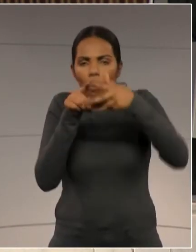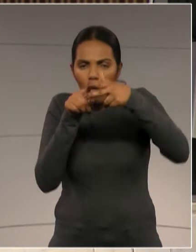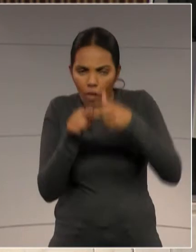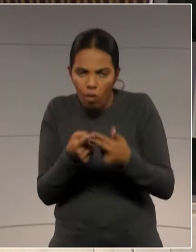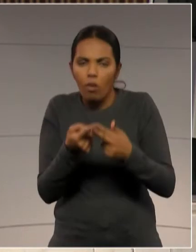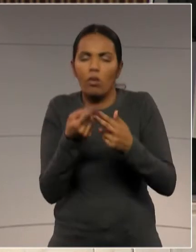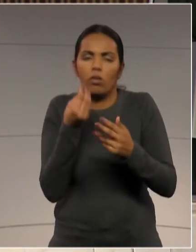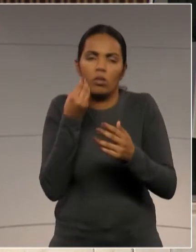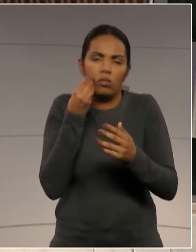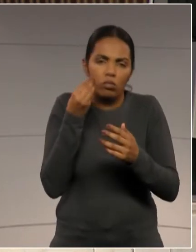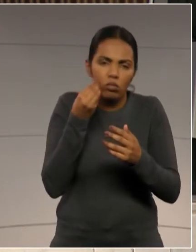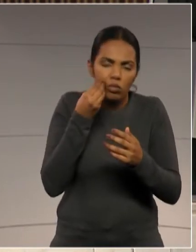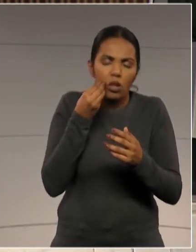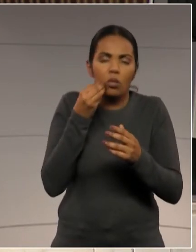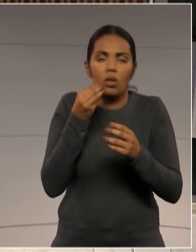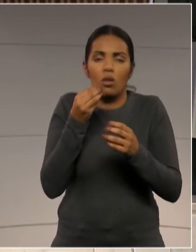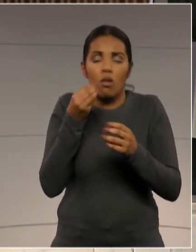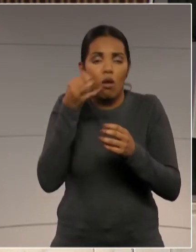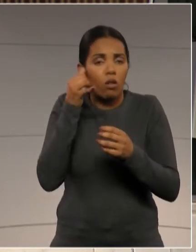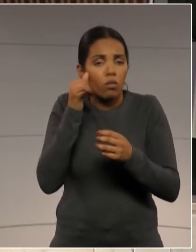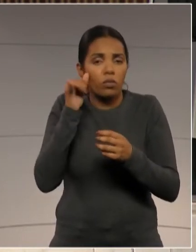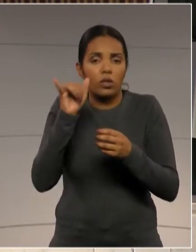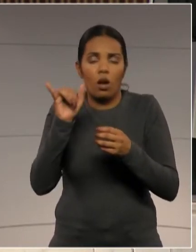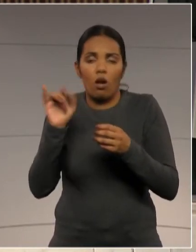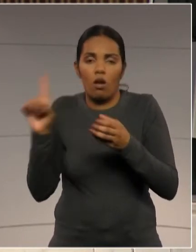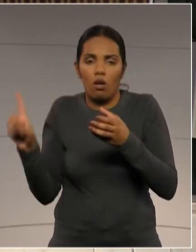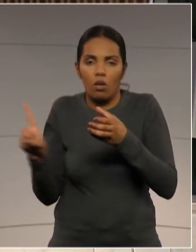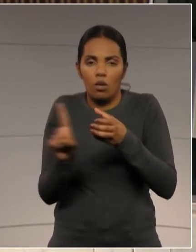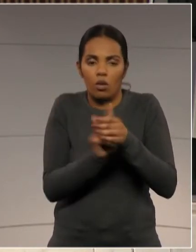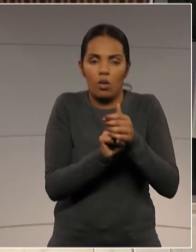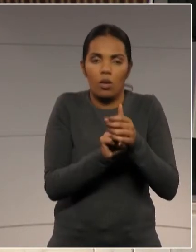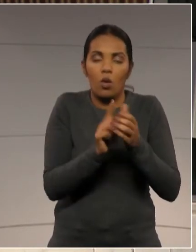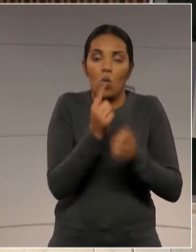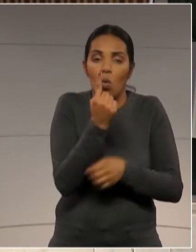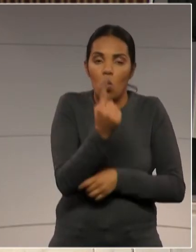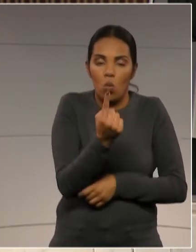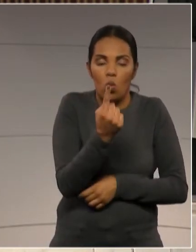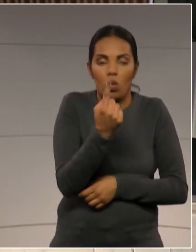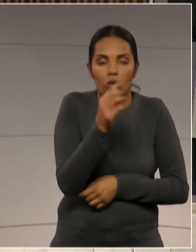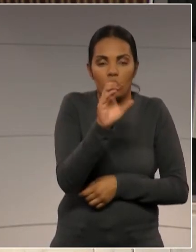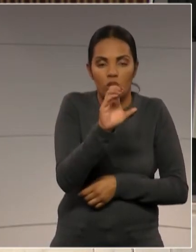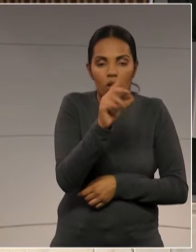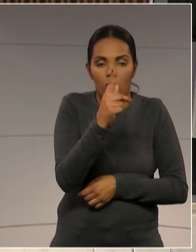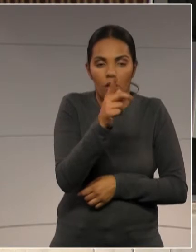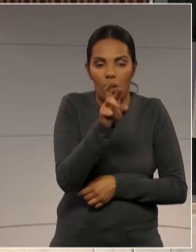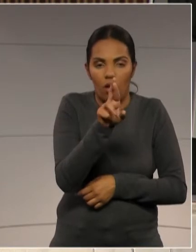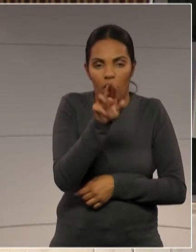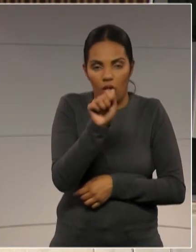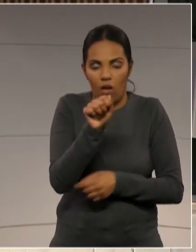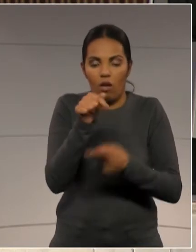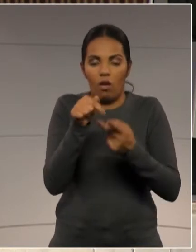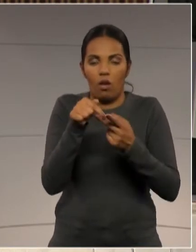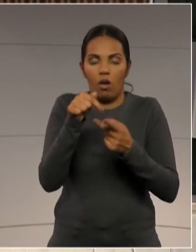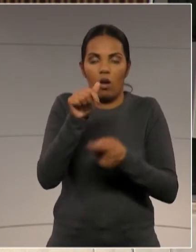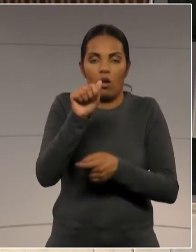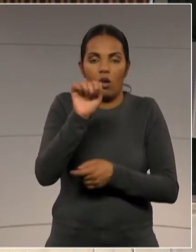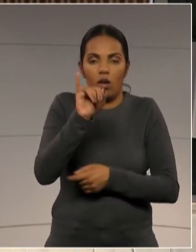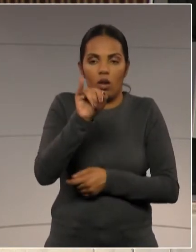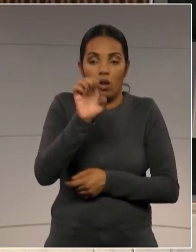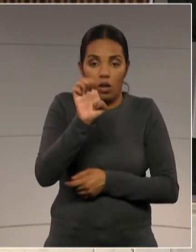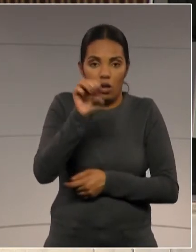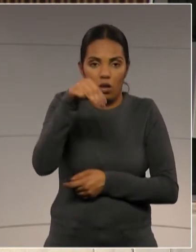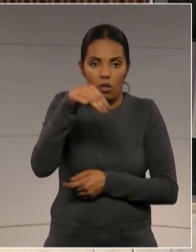fazer com que a incorporação pelo IAPAR, do CPRA, da EMATER e da CODAPAR,